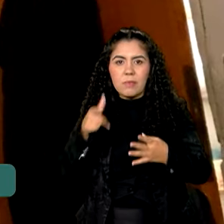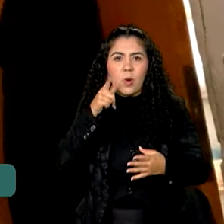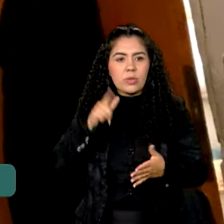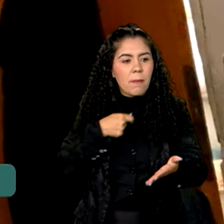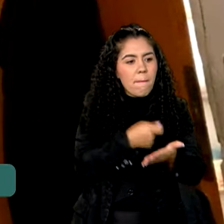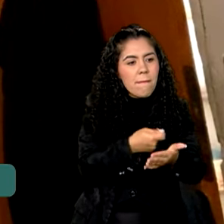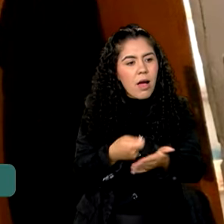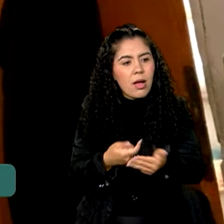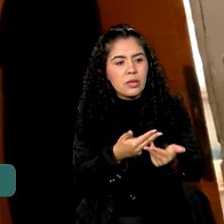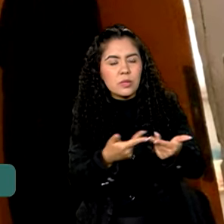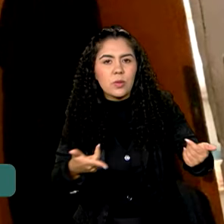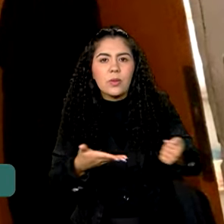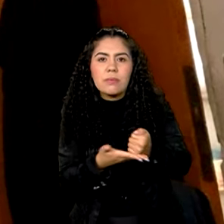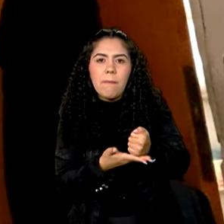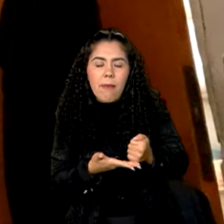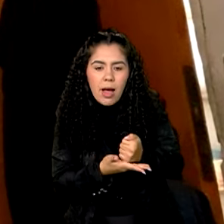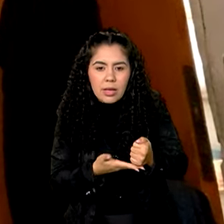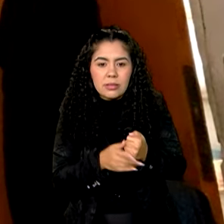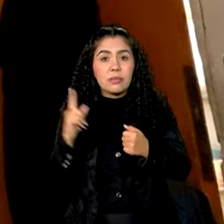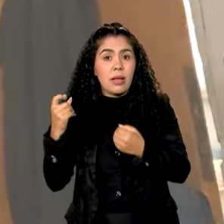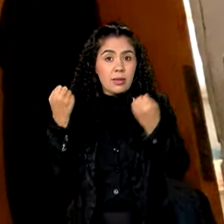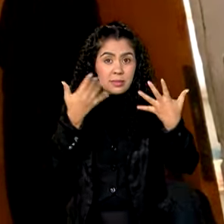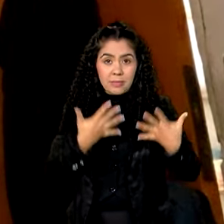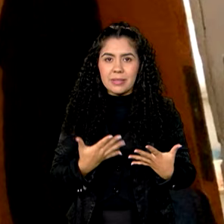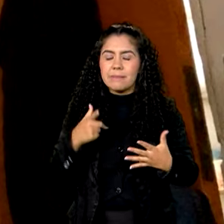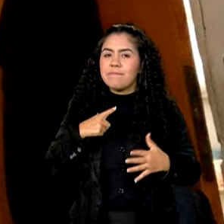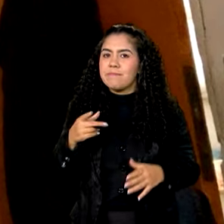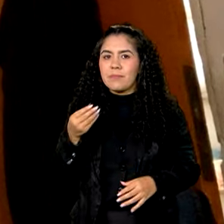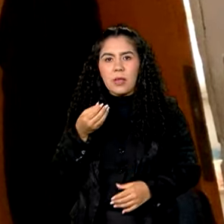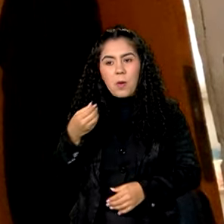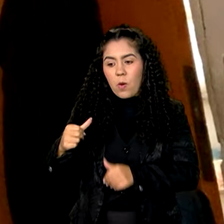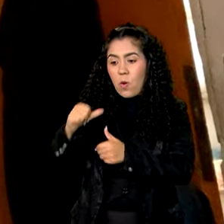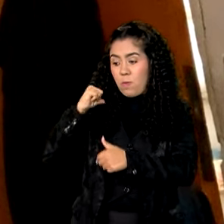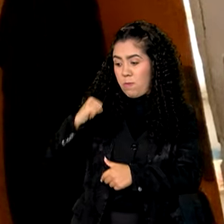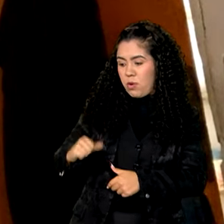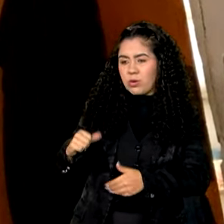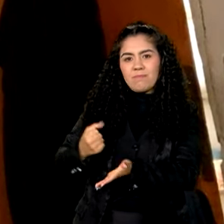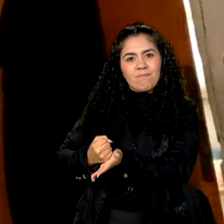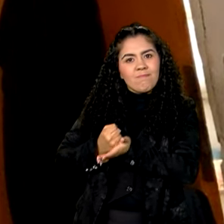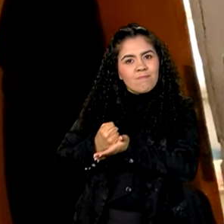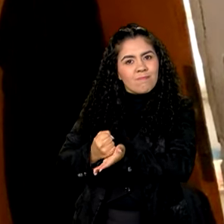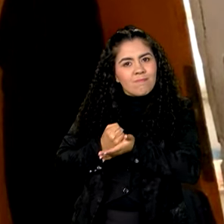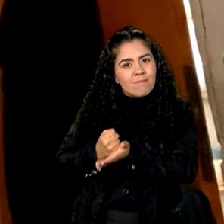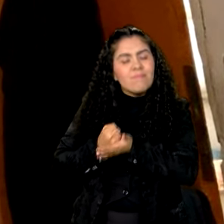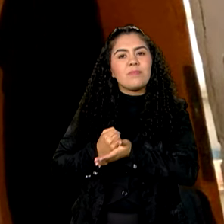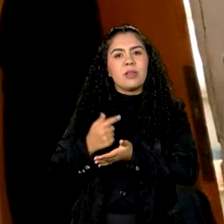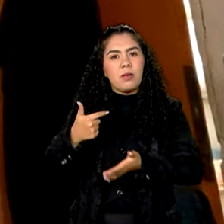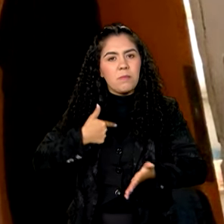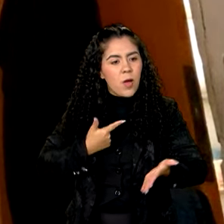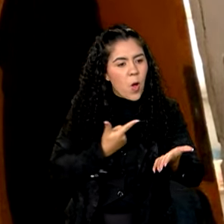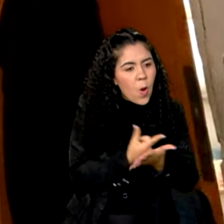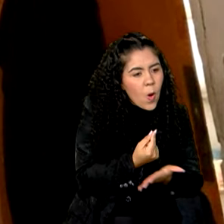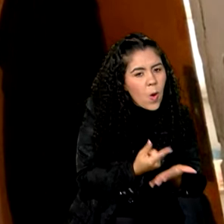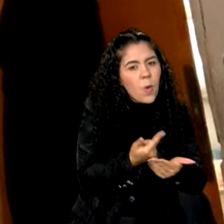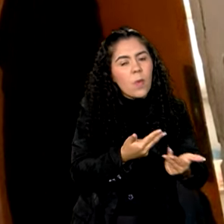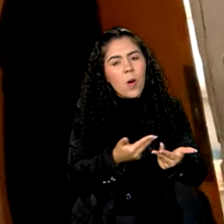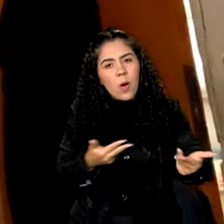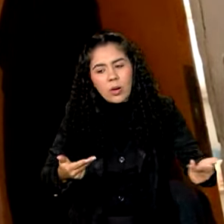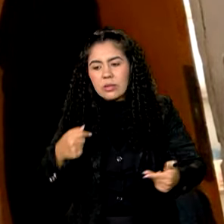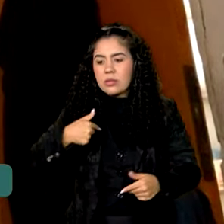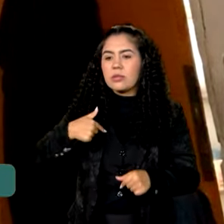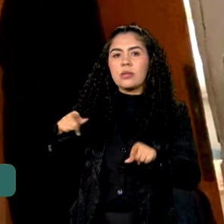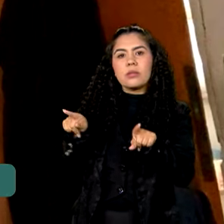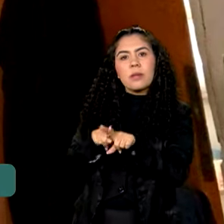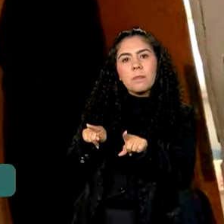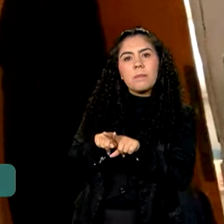Esse benefício tem trago muita melhoria para mim, para nos sustentar, né? De lá eu tiro para me